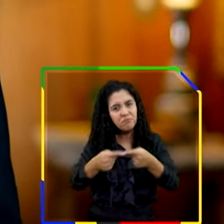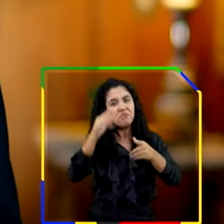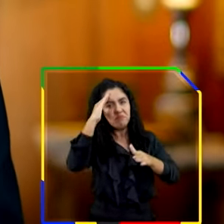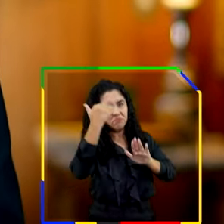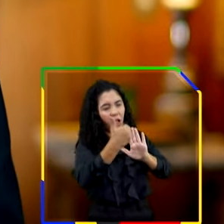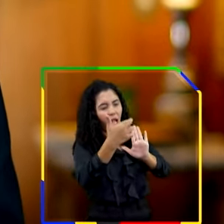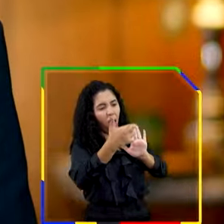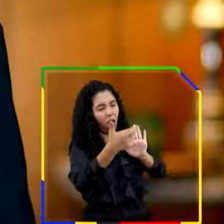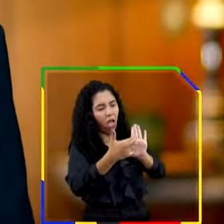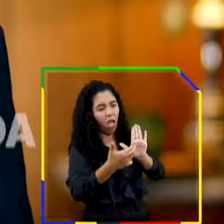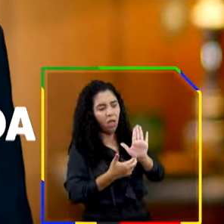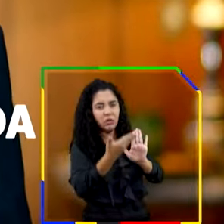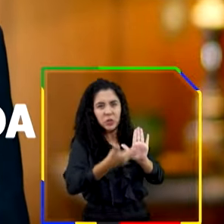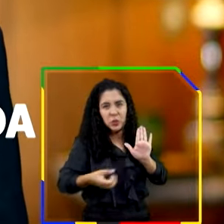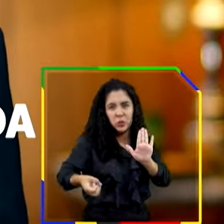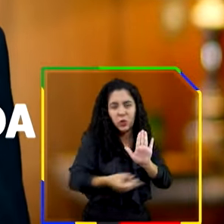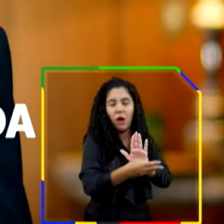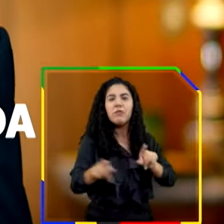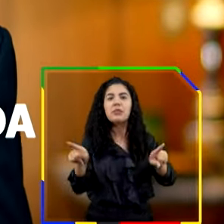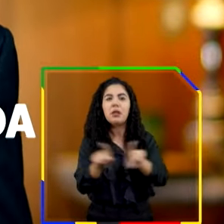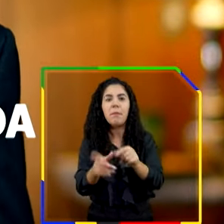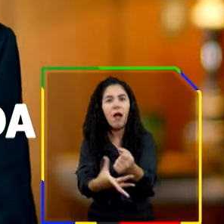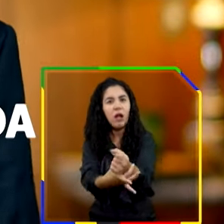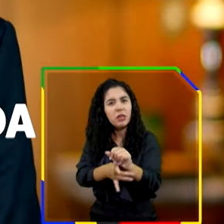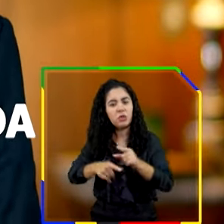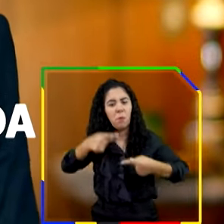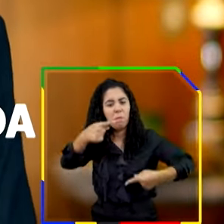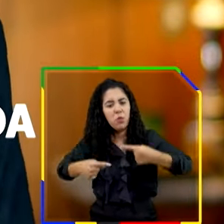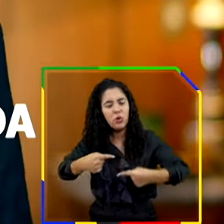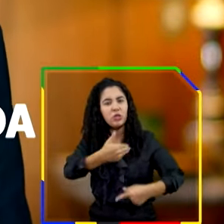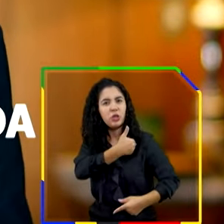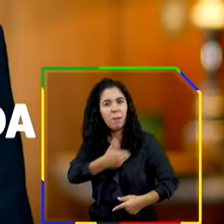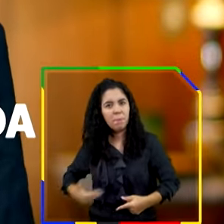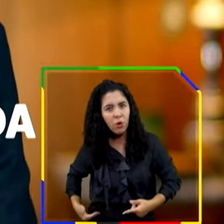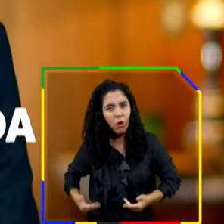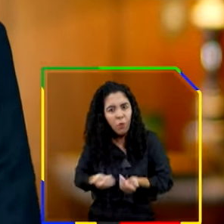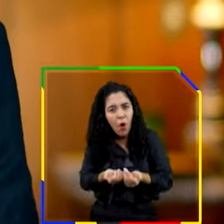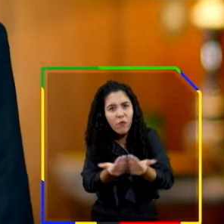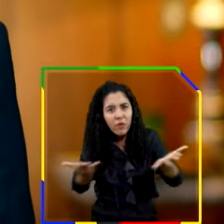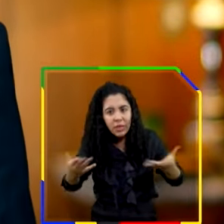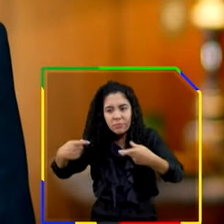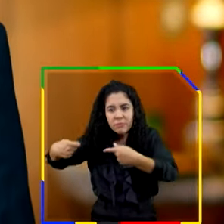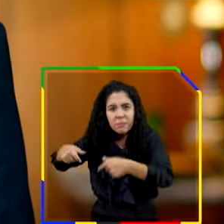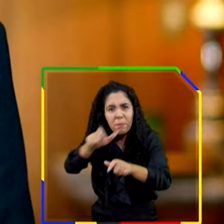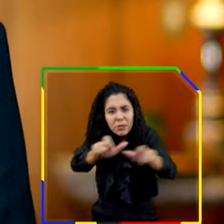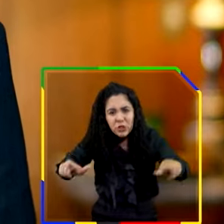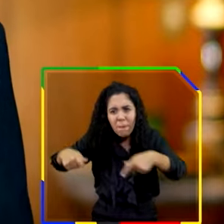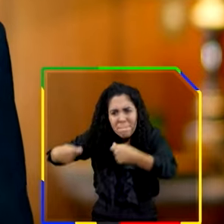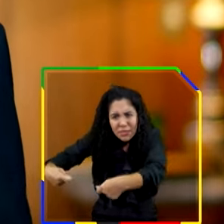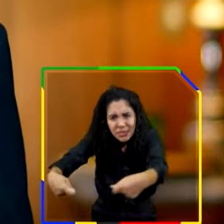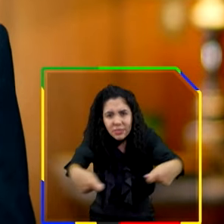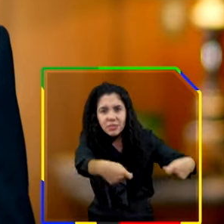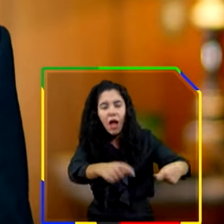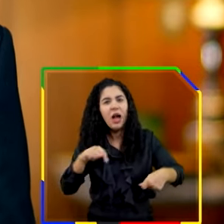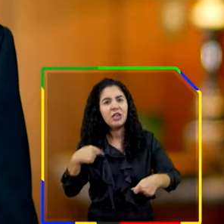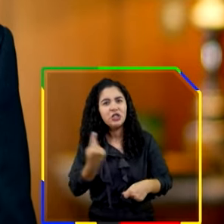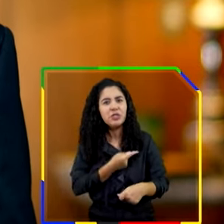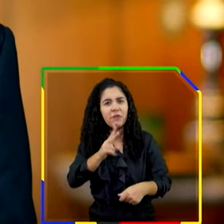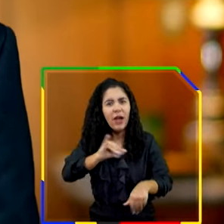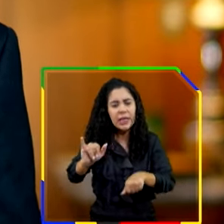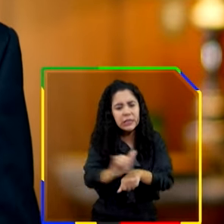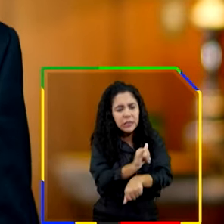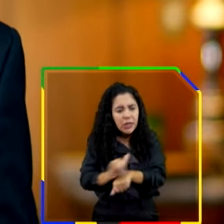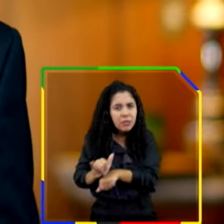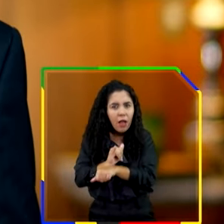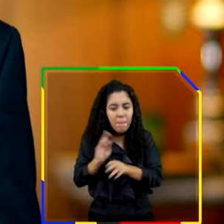nova regra fiscal. Para garantir que as políticas públicas cheguem a quem realmente necessita, nós vamos aperfeiçoar os